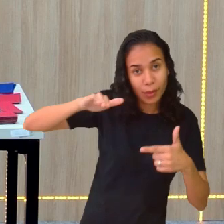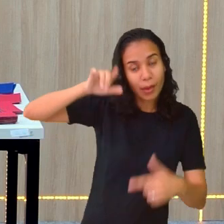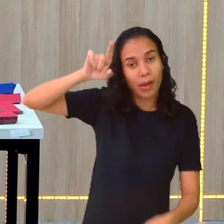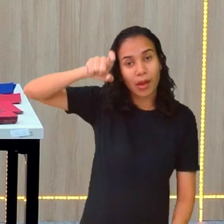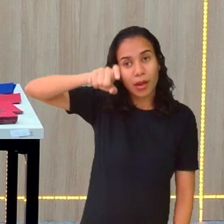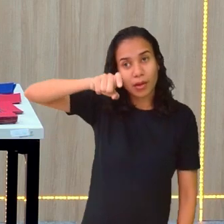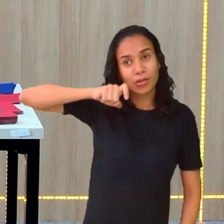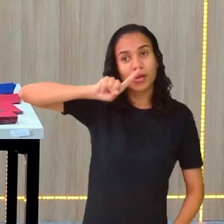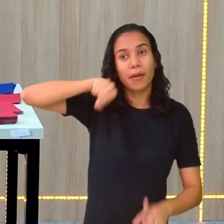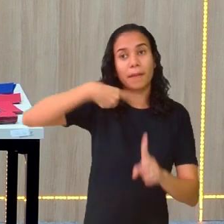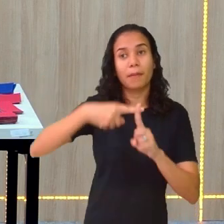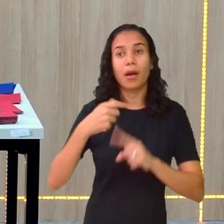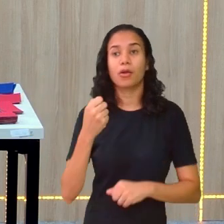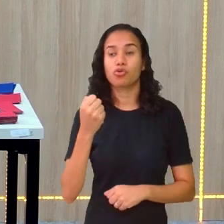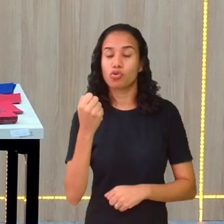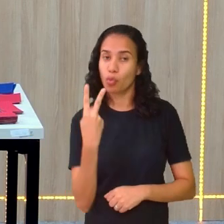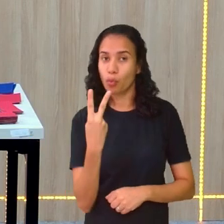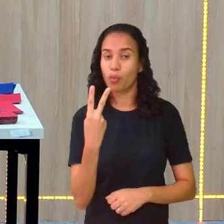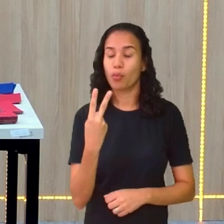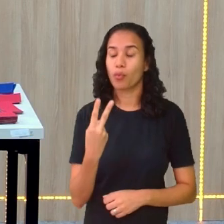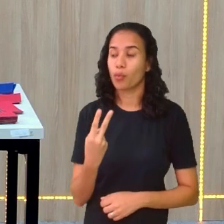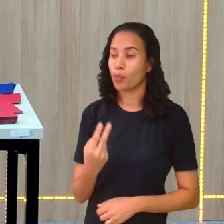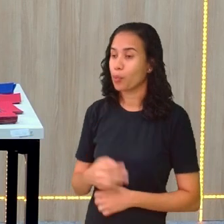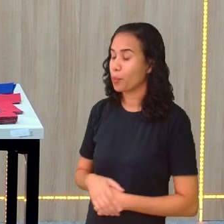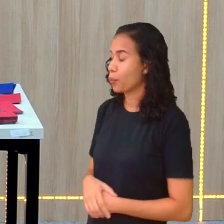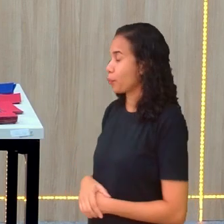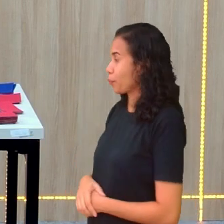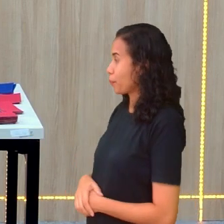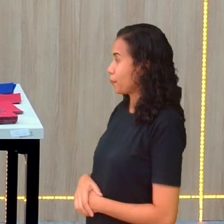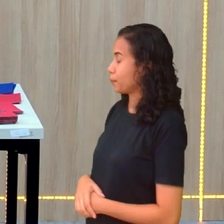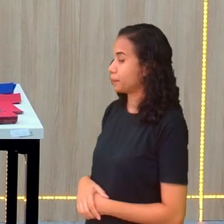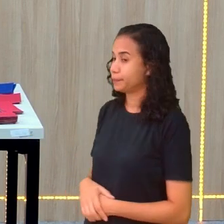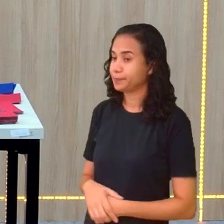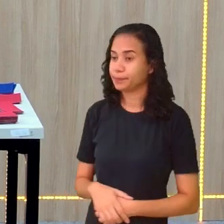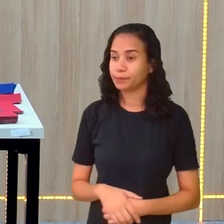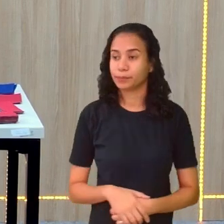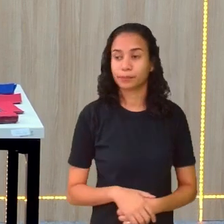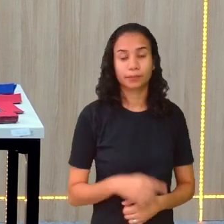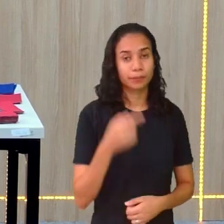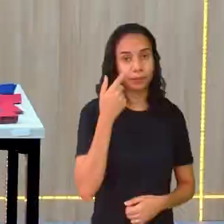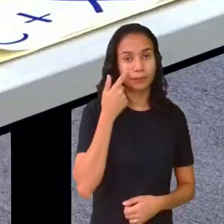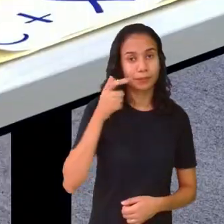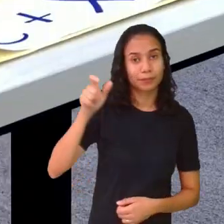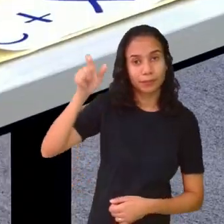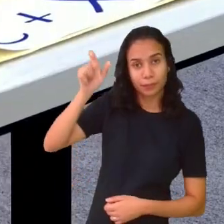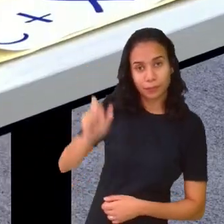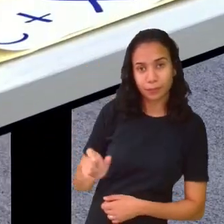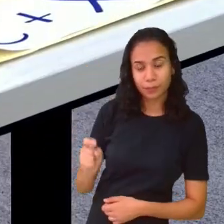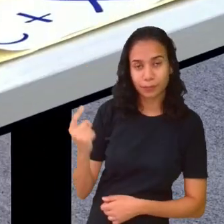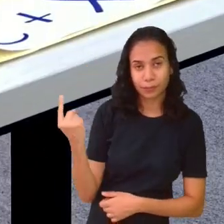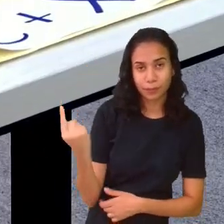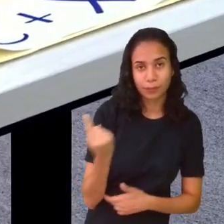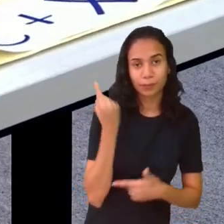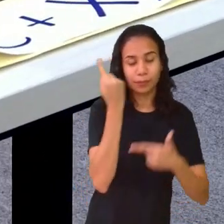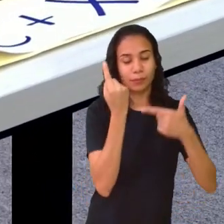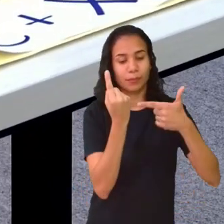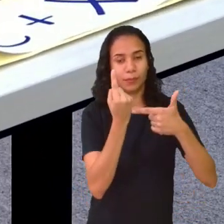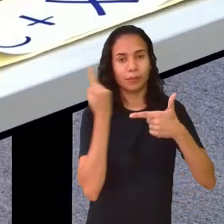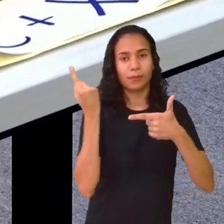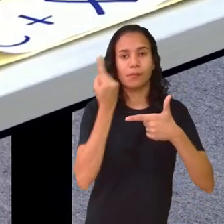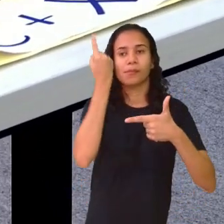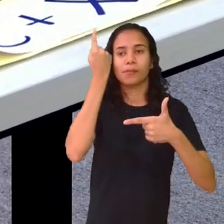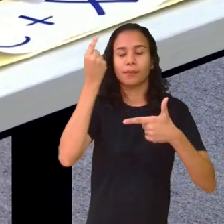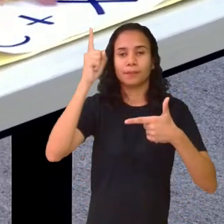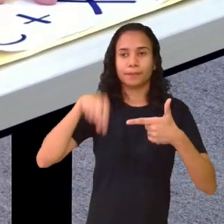x mais 2. Aqui para a turma ver. E que esta altura, isso,